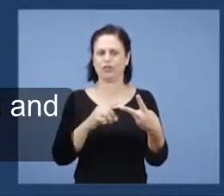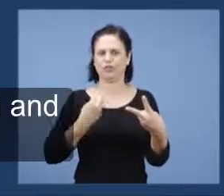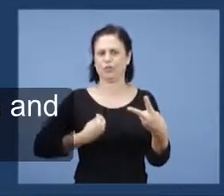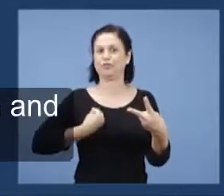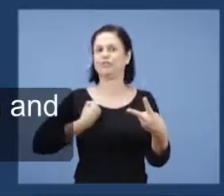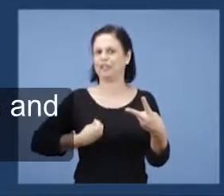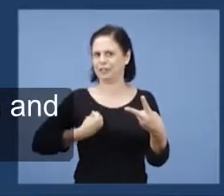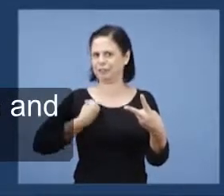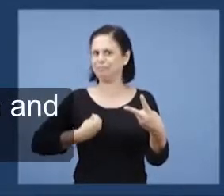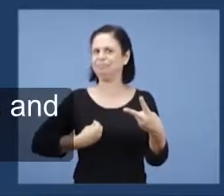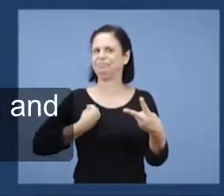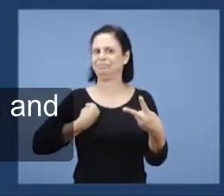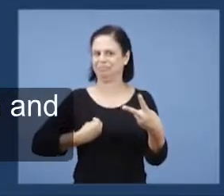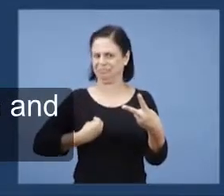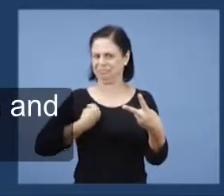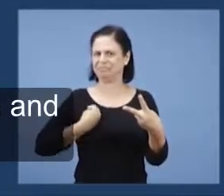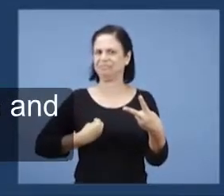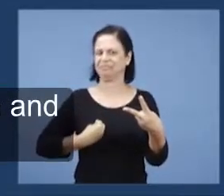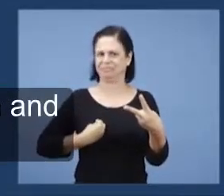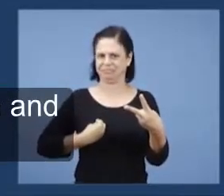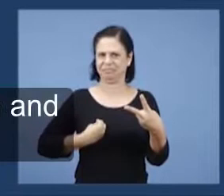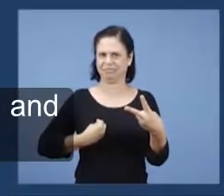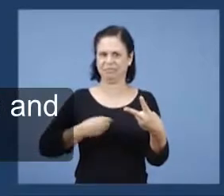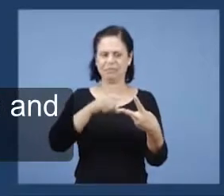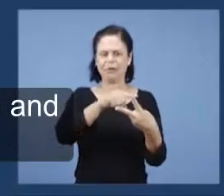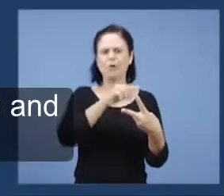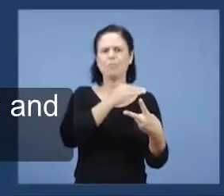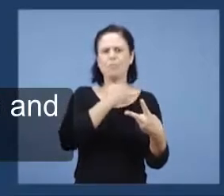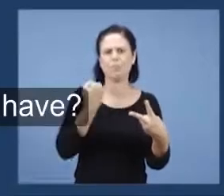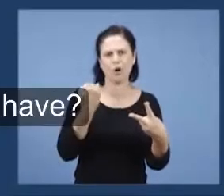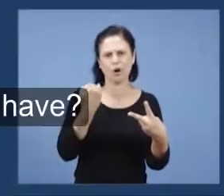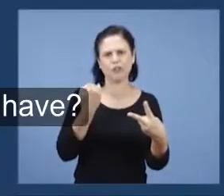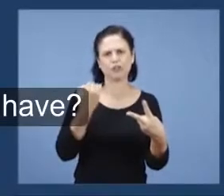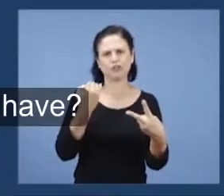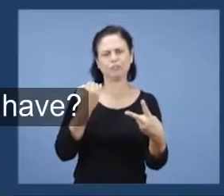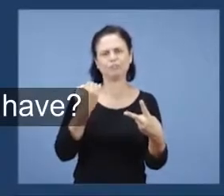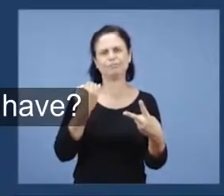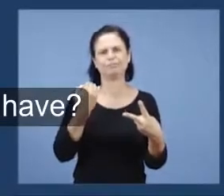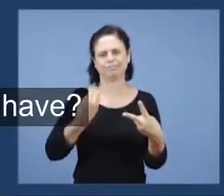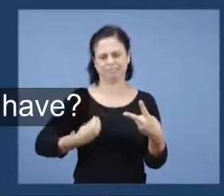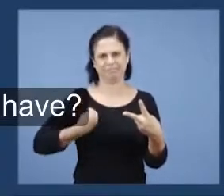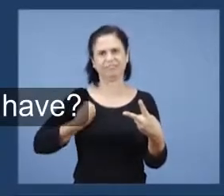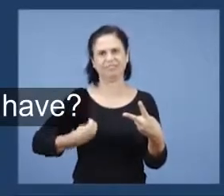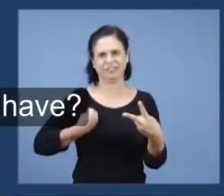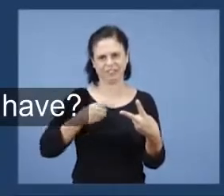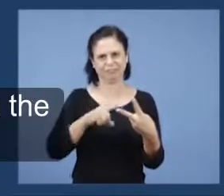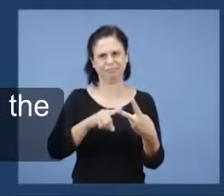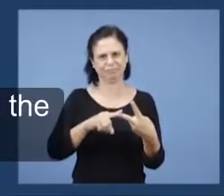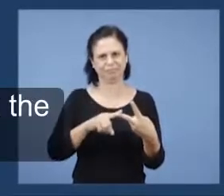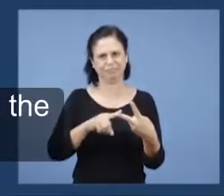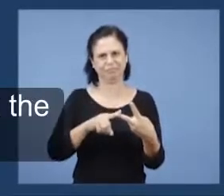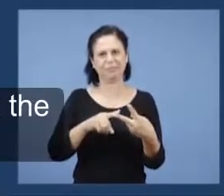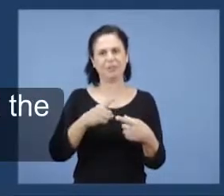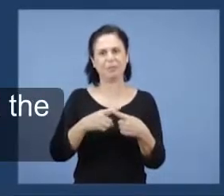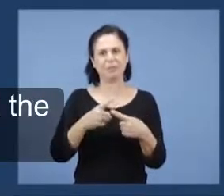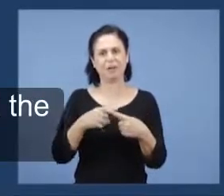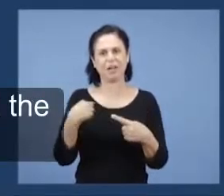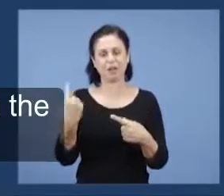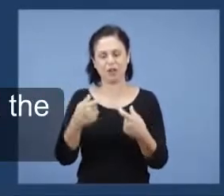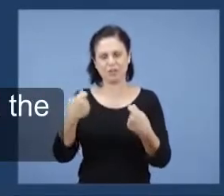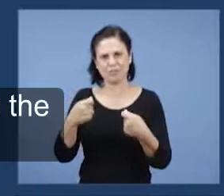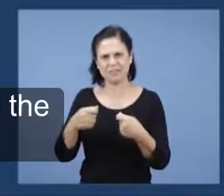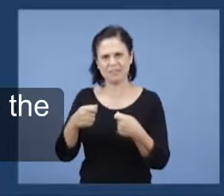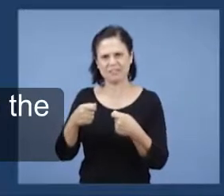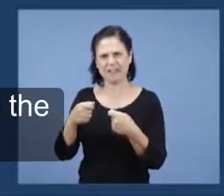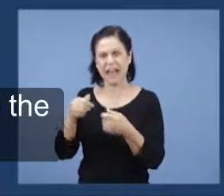São duas palavras antagônicas, mas fala a morte e a vida, porque a igreja que venceu. E nós temos aqui, ser fiel